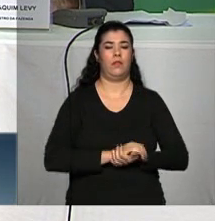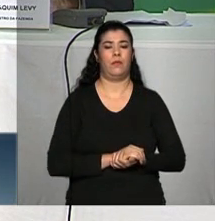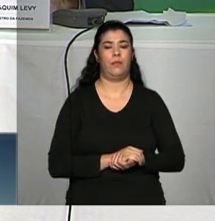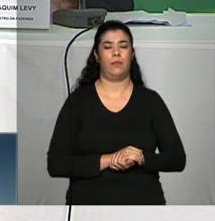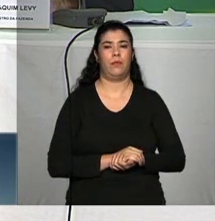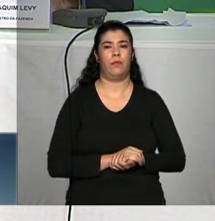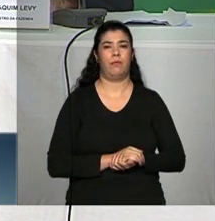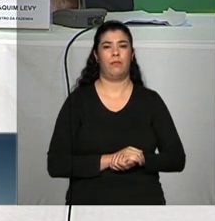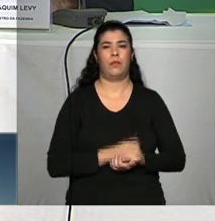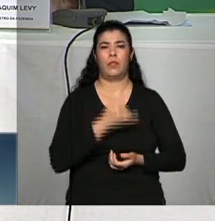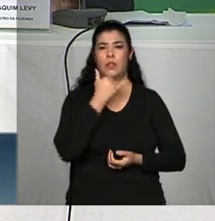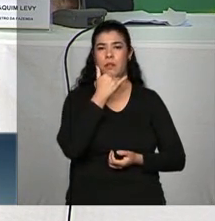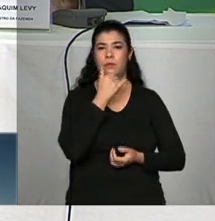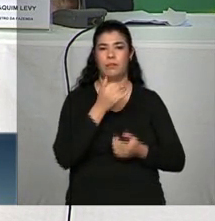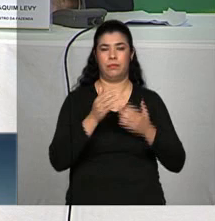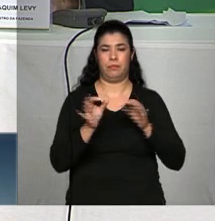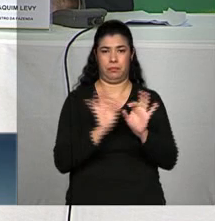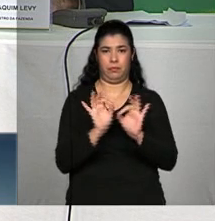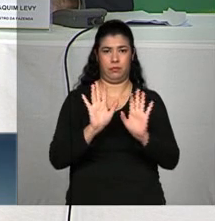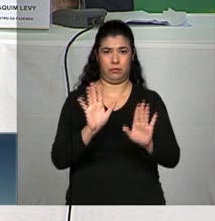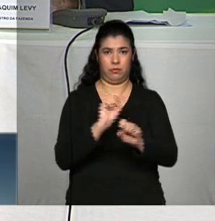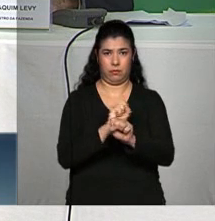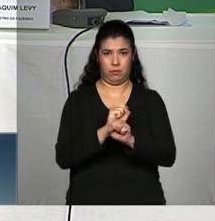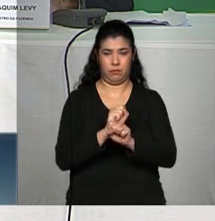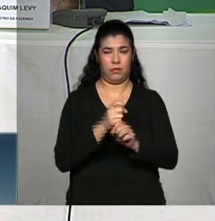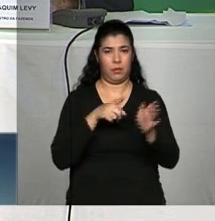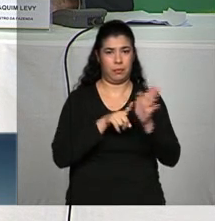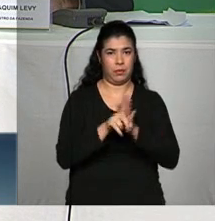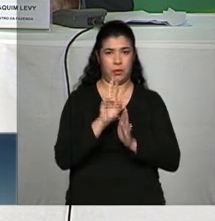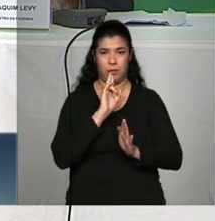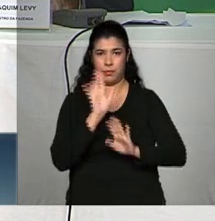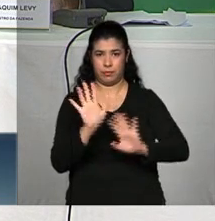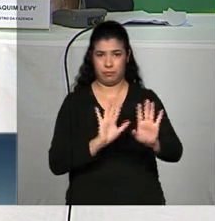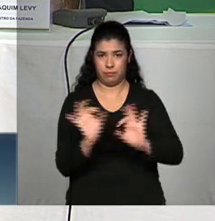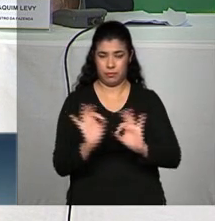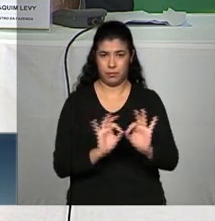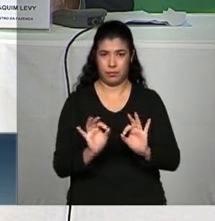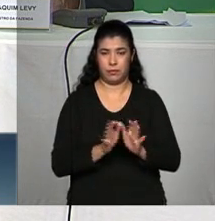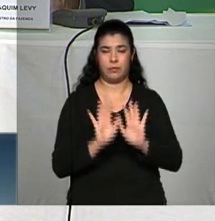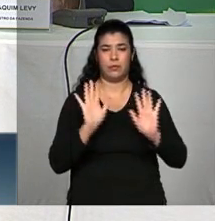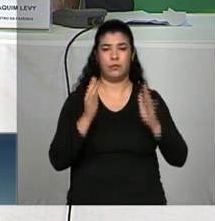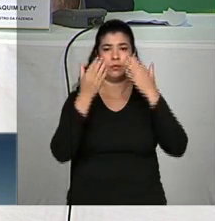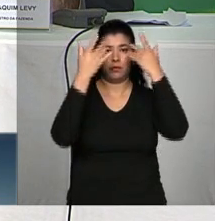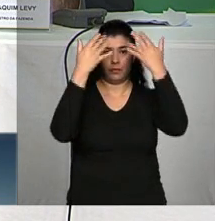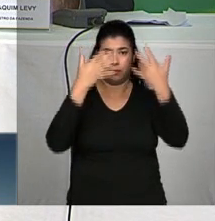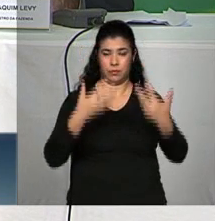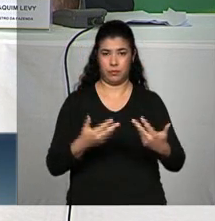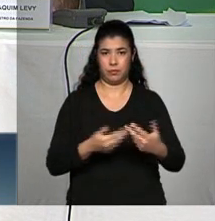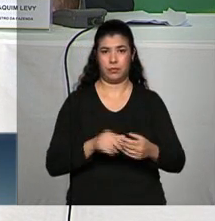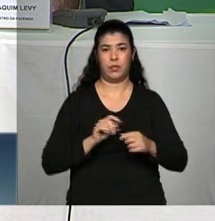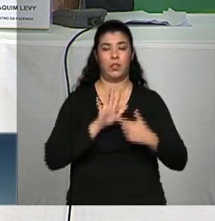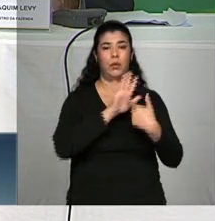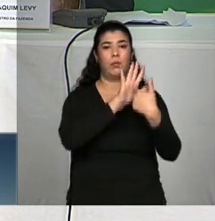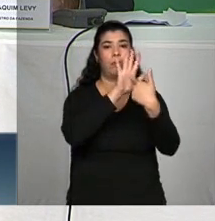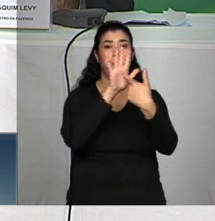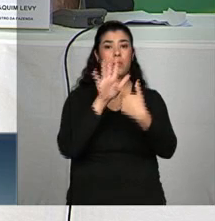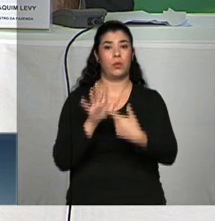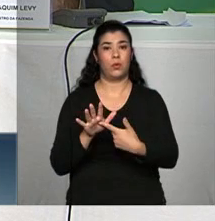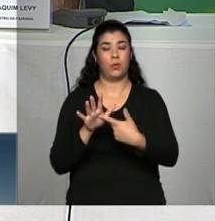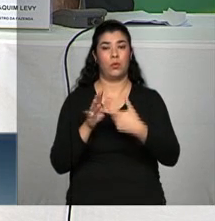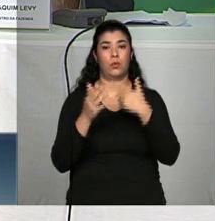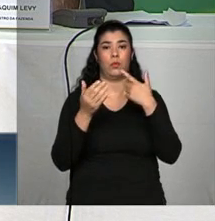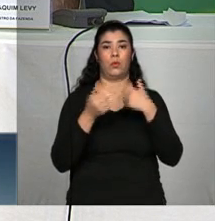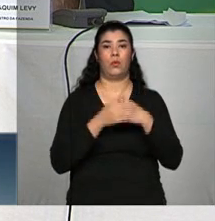pergunto, então eu não entendi a resposta. Espera aí, gente, espera aí, nós tínhamos um cenário que eu havia passado para vocês, que até 2030